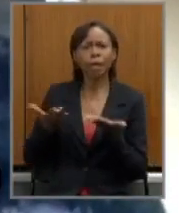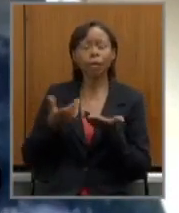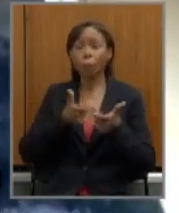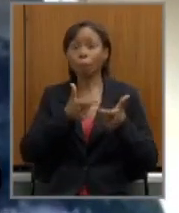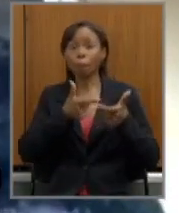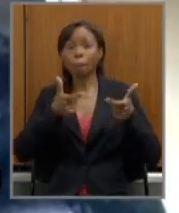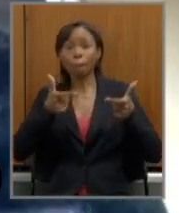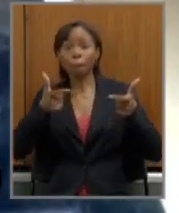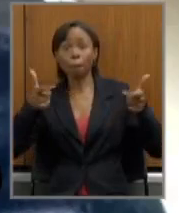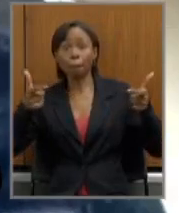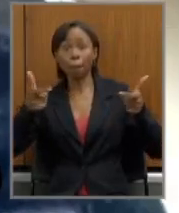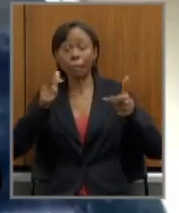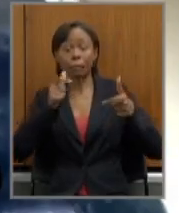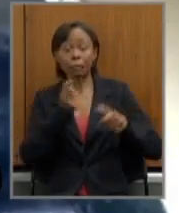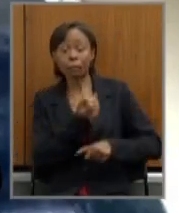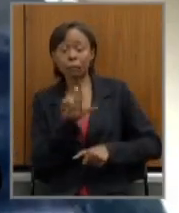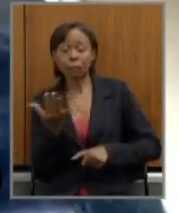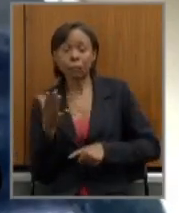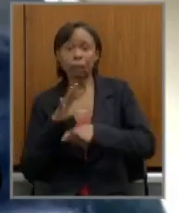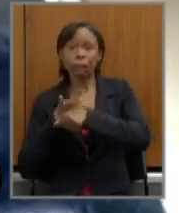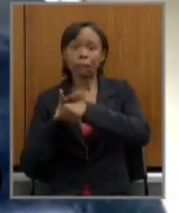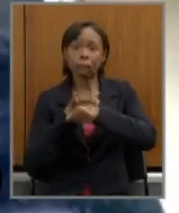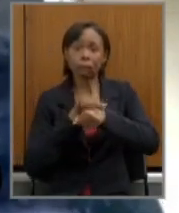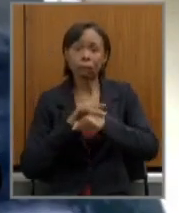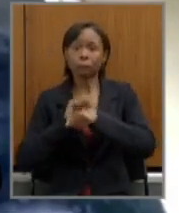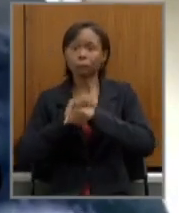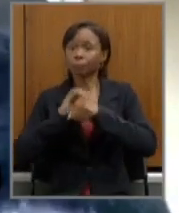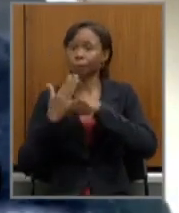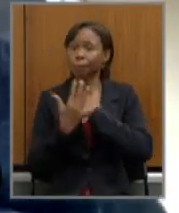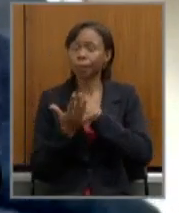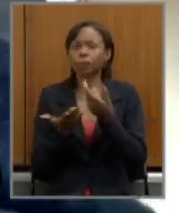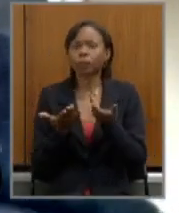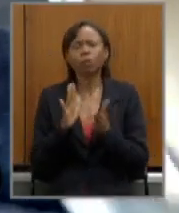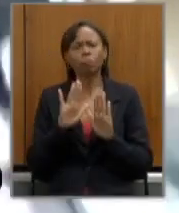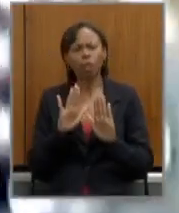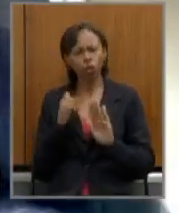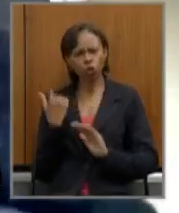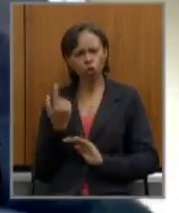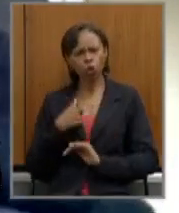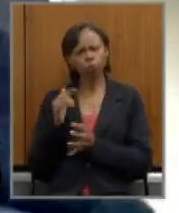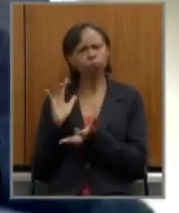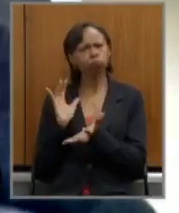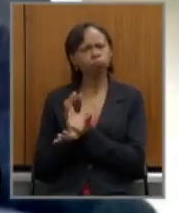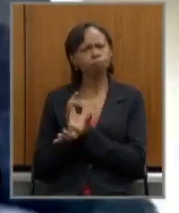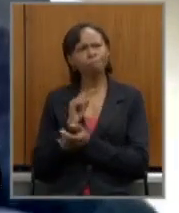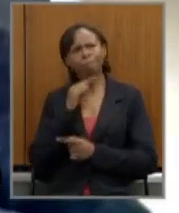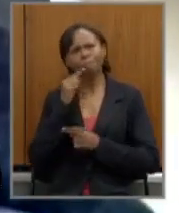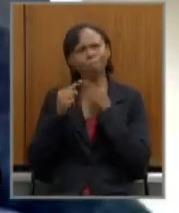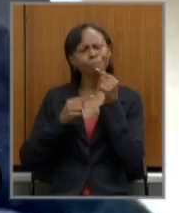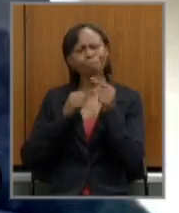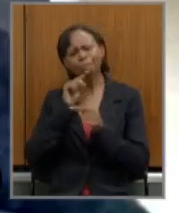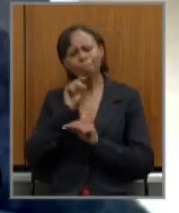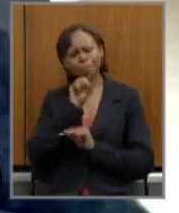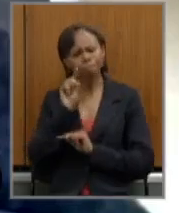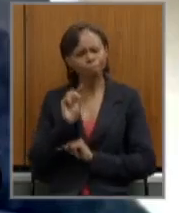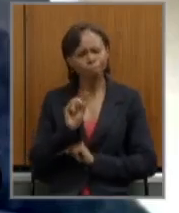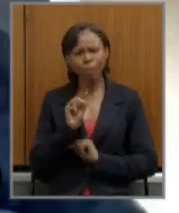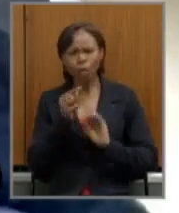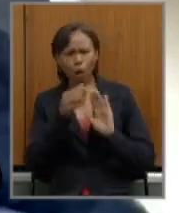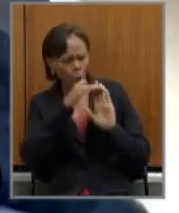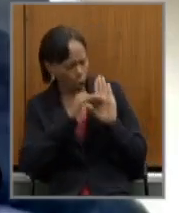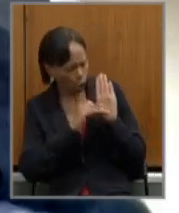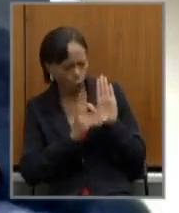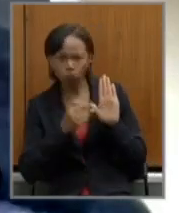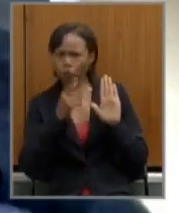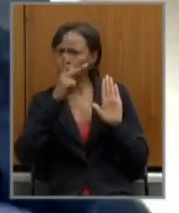covid mas nós do bloco fizemos algumas indagações que a gente não encontrou no projeto por exemplo